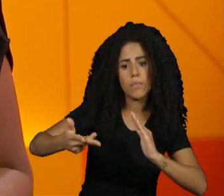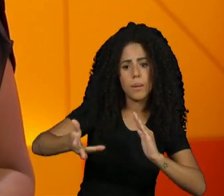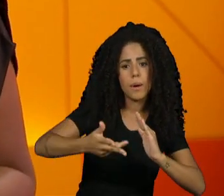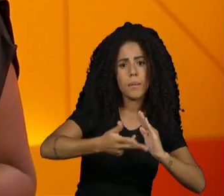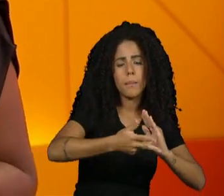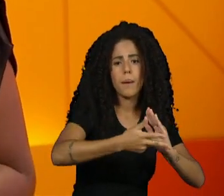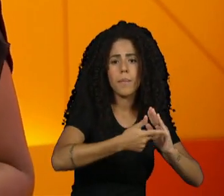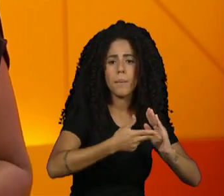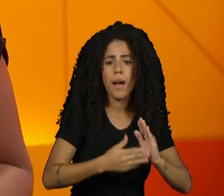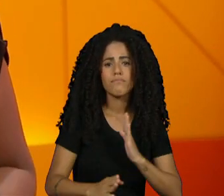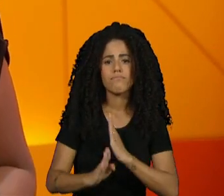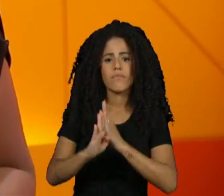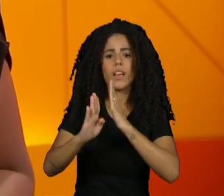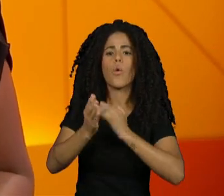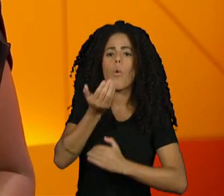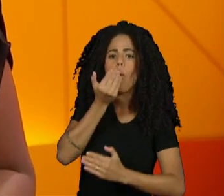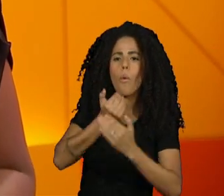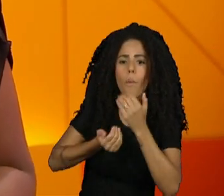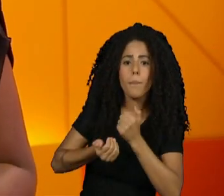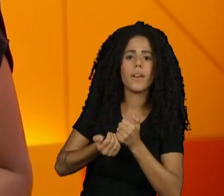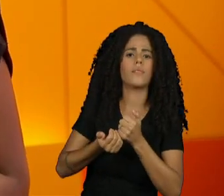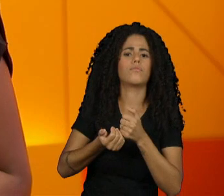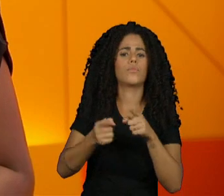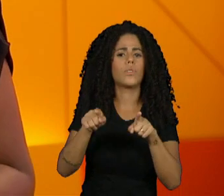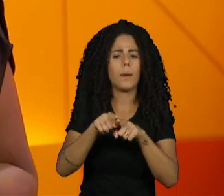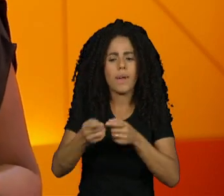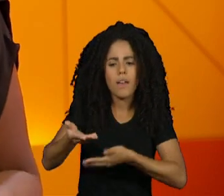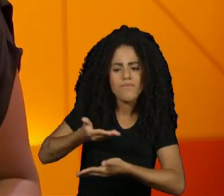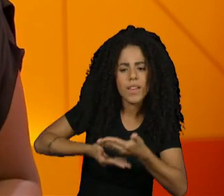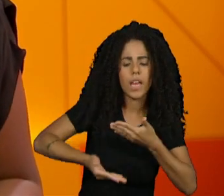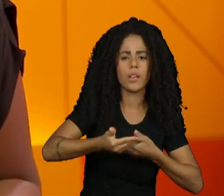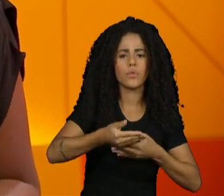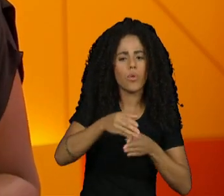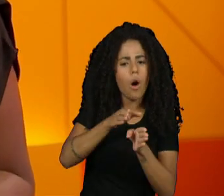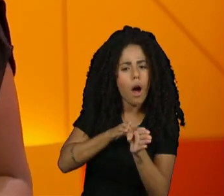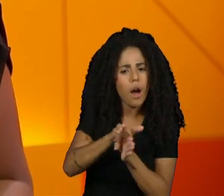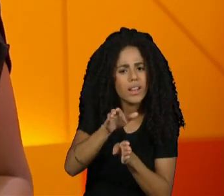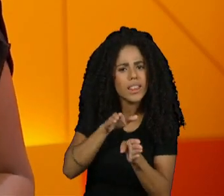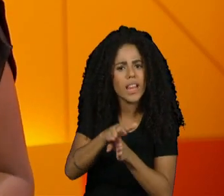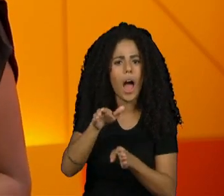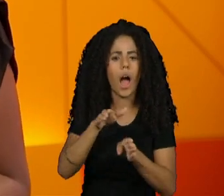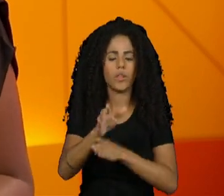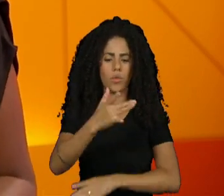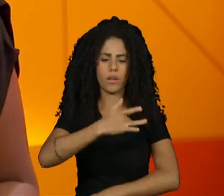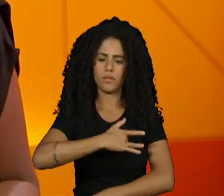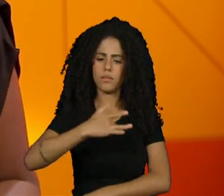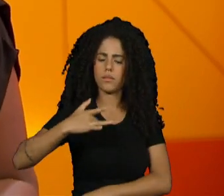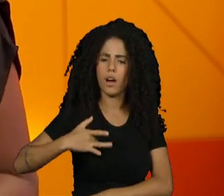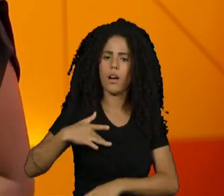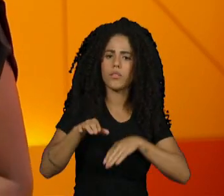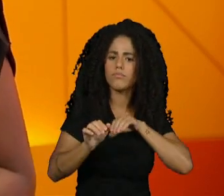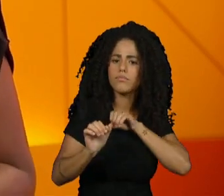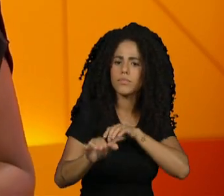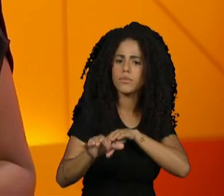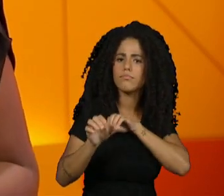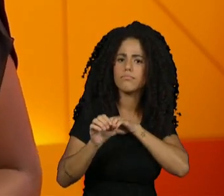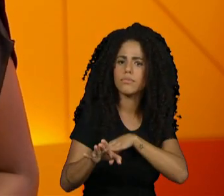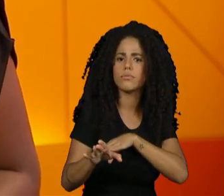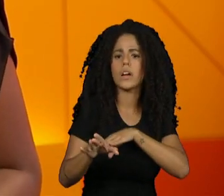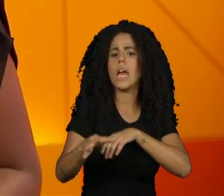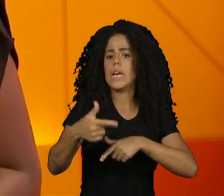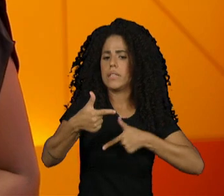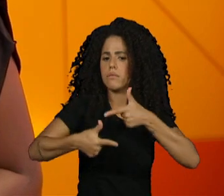encontrando não só refeições e afeto, mas também orientação relativa à saúde, educação, mercado de